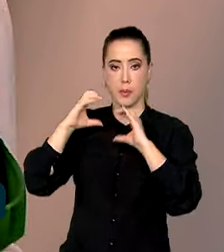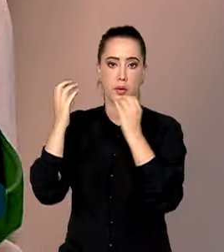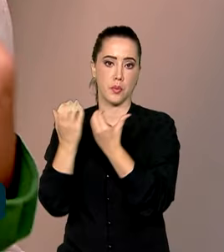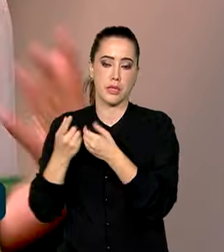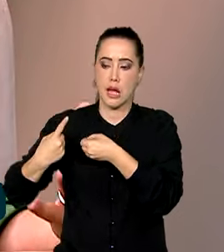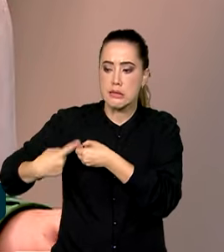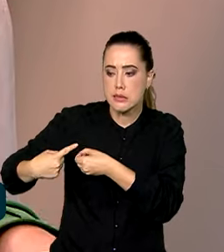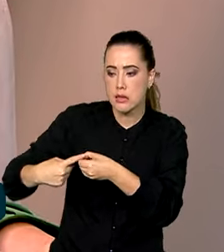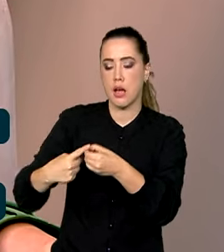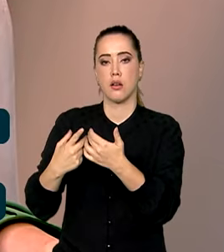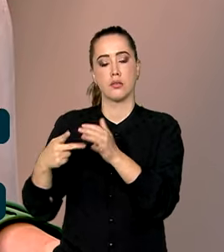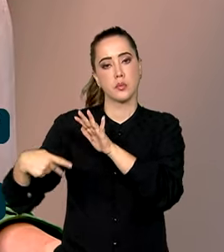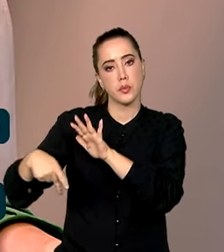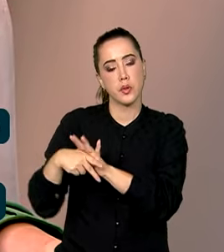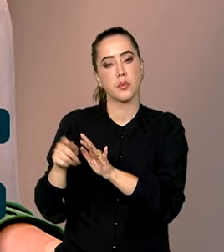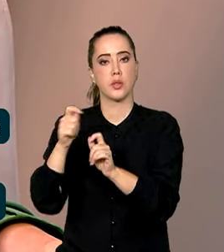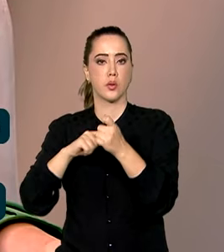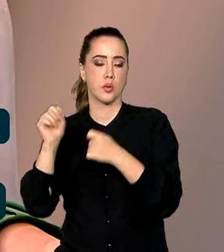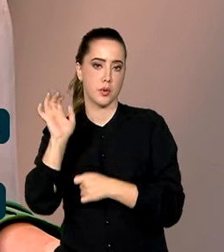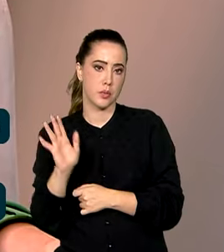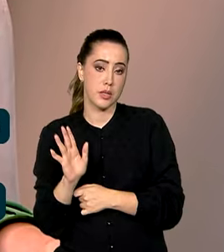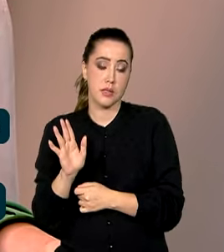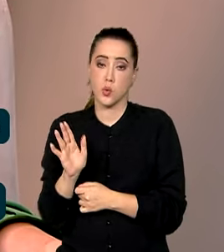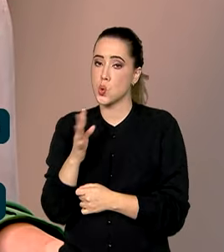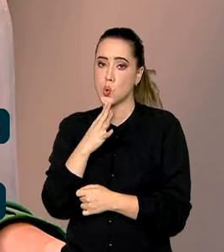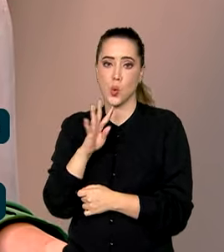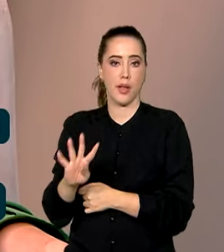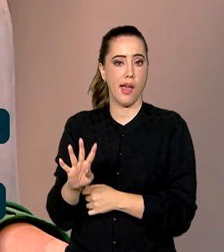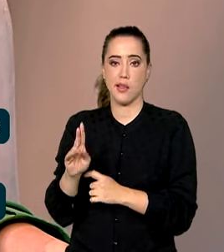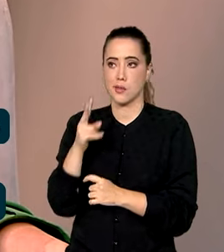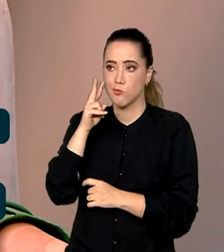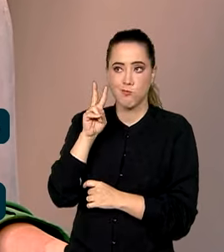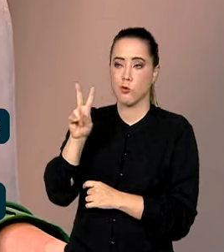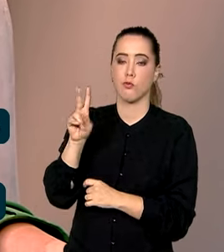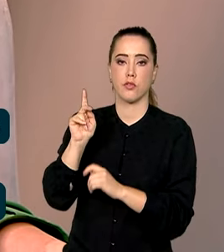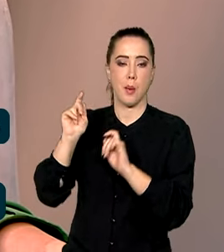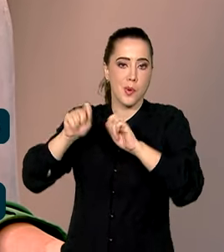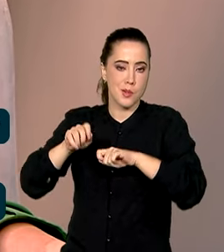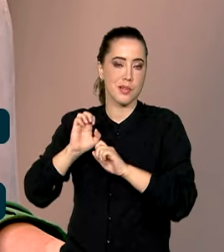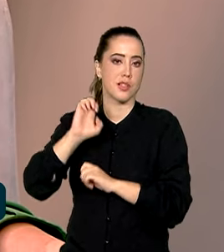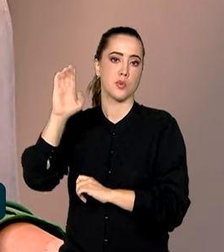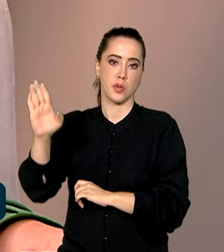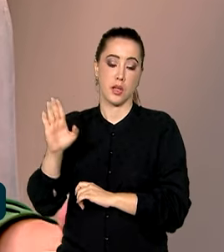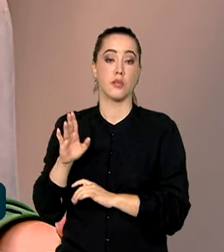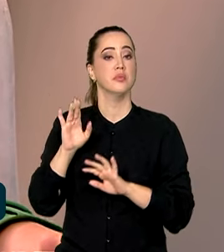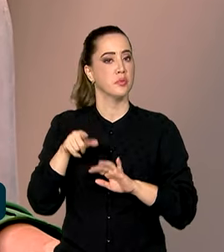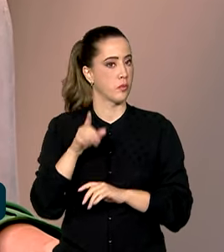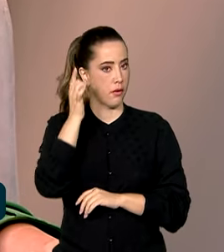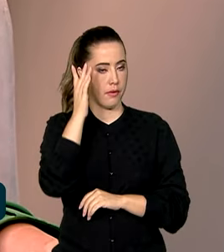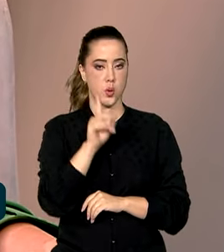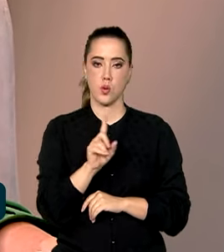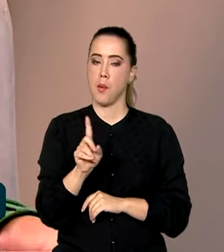estados, setores da economia brasileira que ainda não consideram a possibilidade de exportar. Evidentemente que a tarefa não é